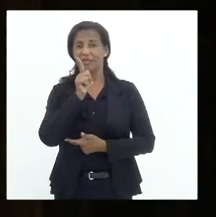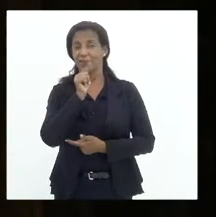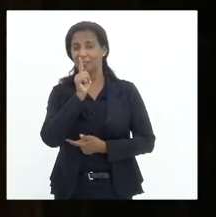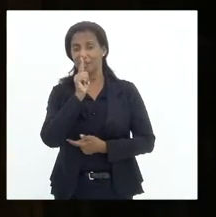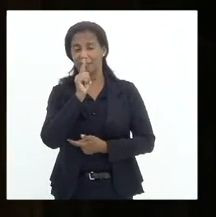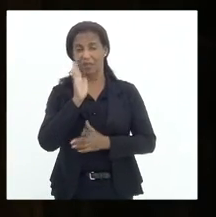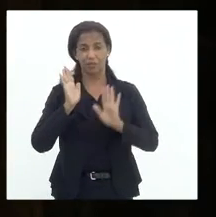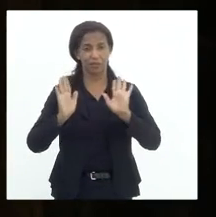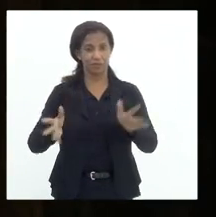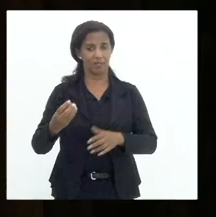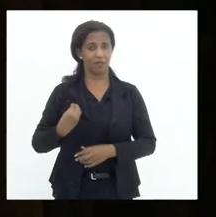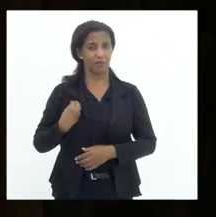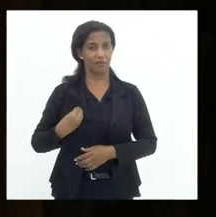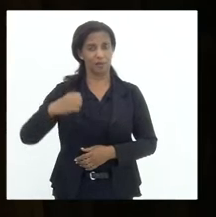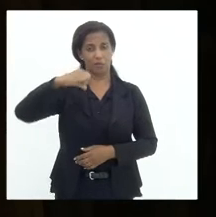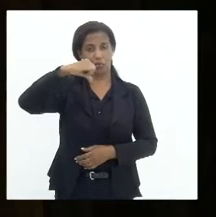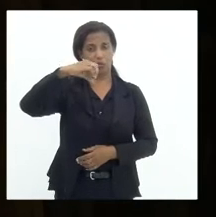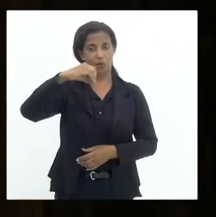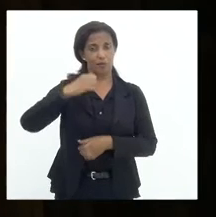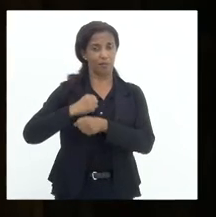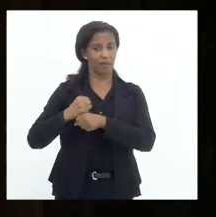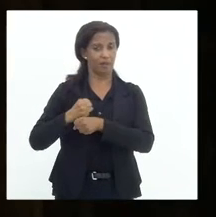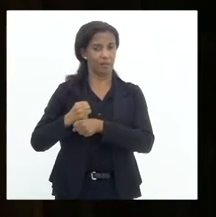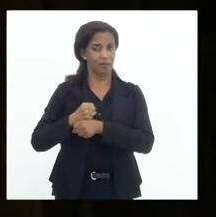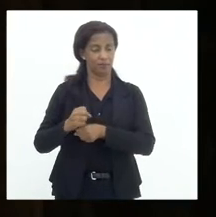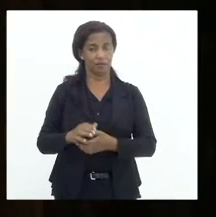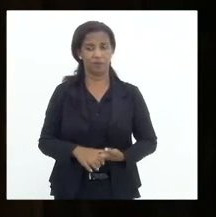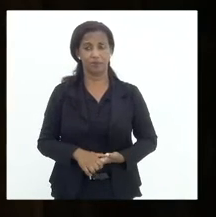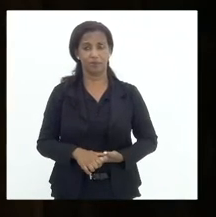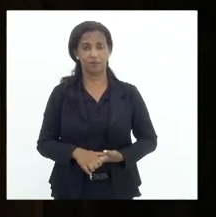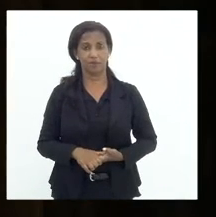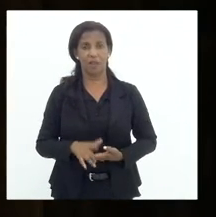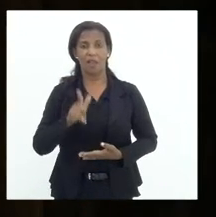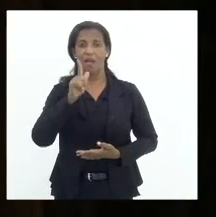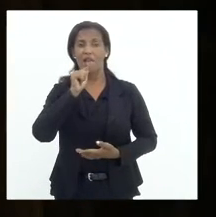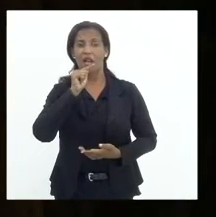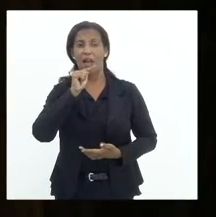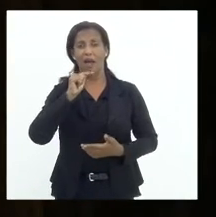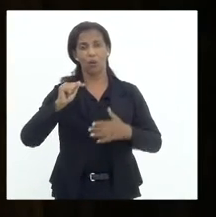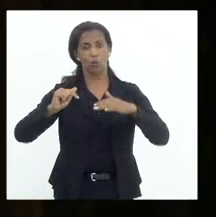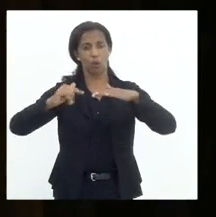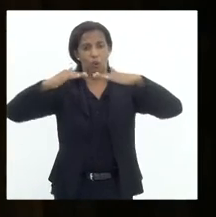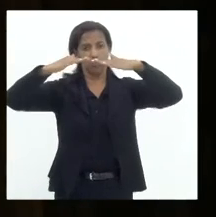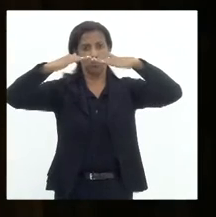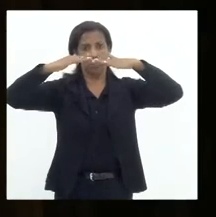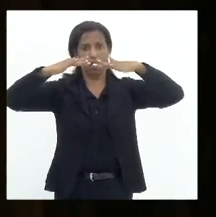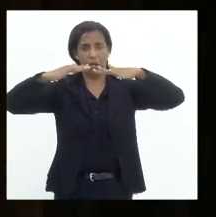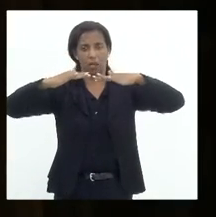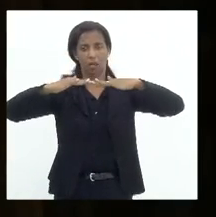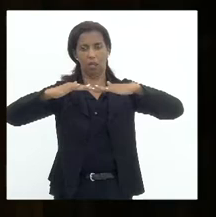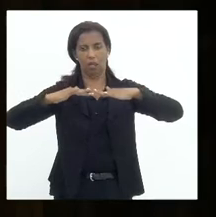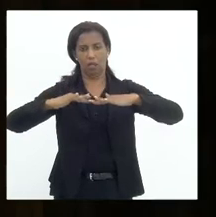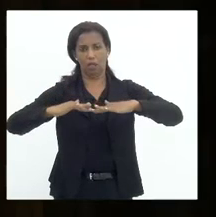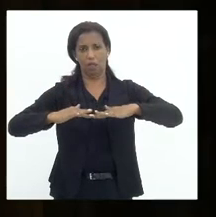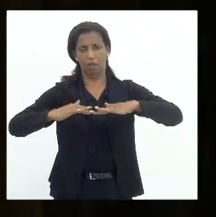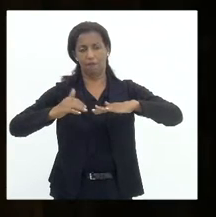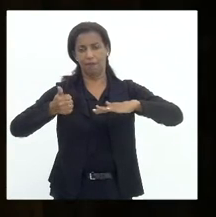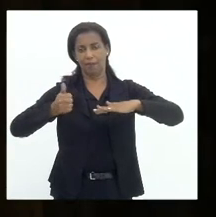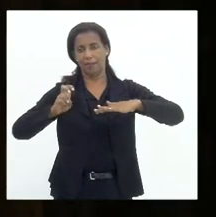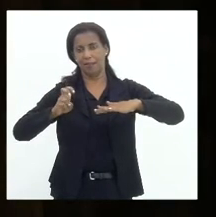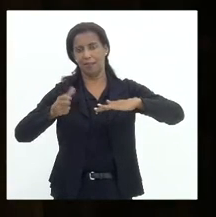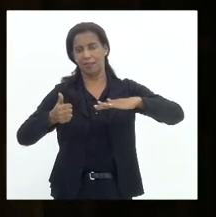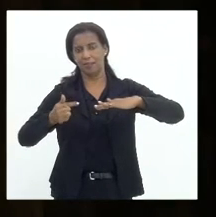vivemos nos últimos 90 anos, com o nível das barragens na ordem de 15% a 17%,